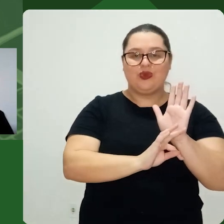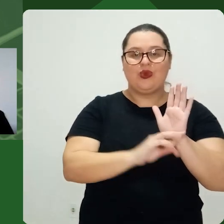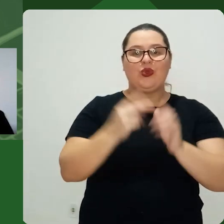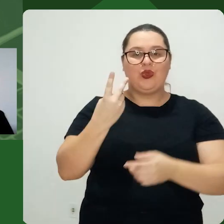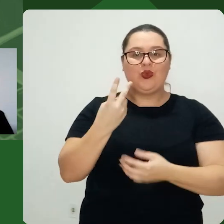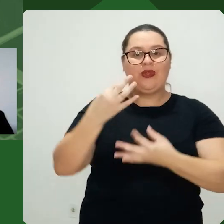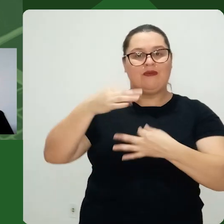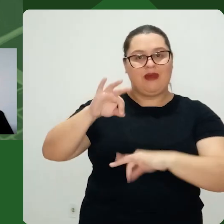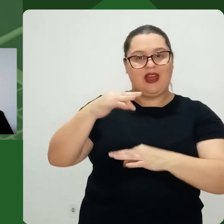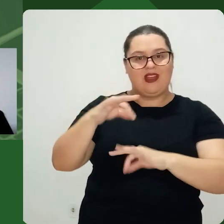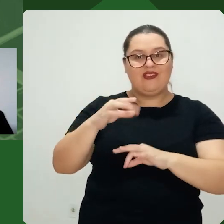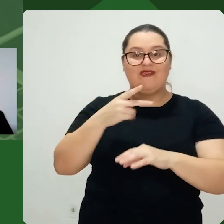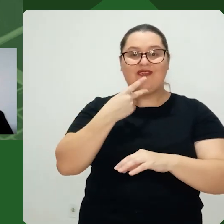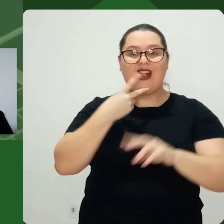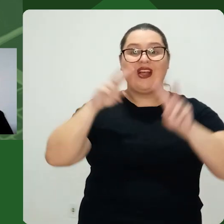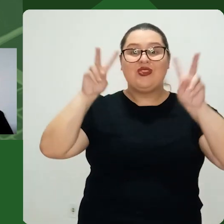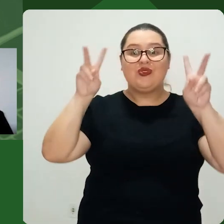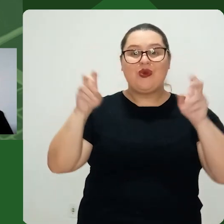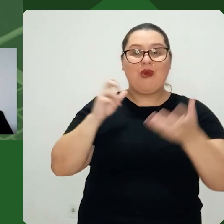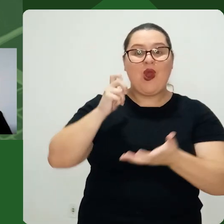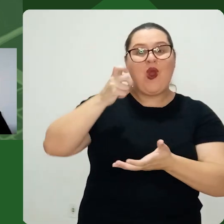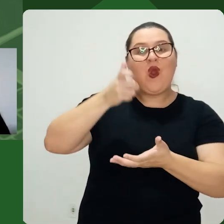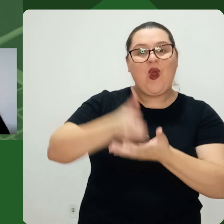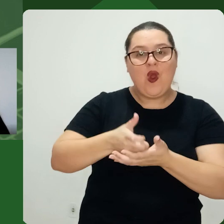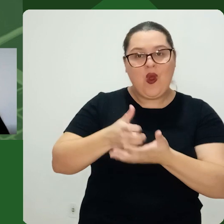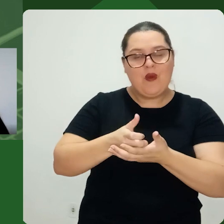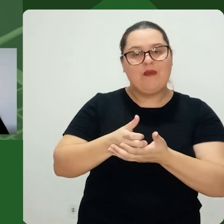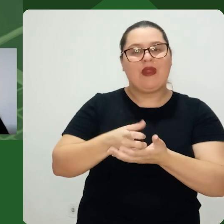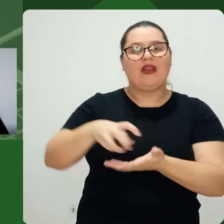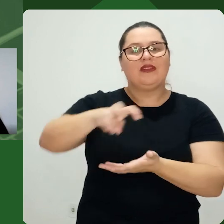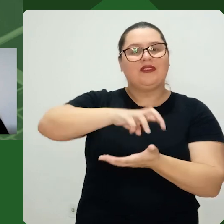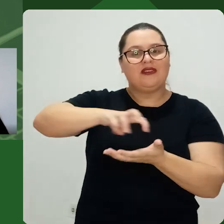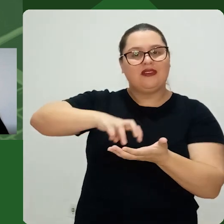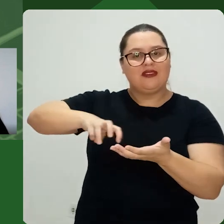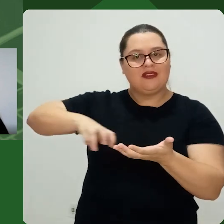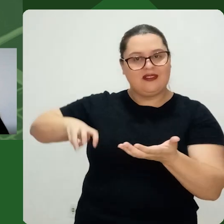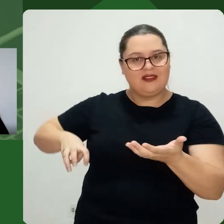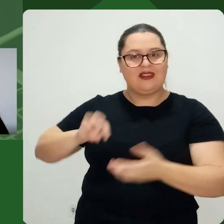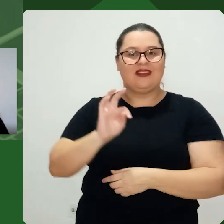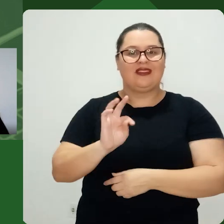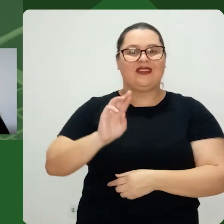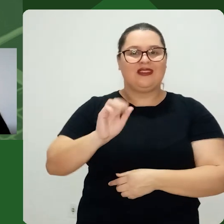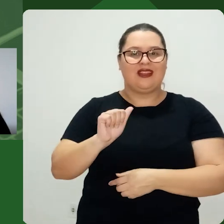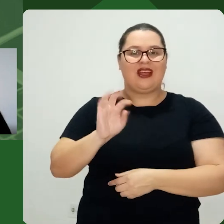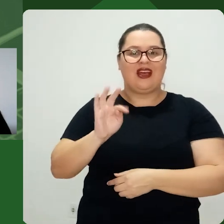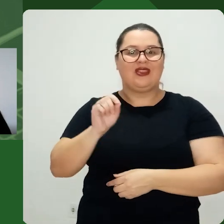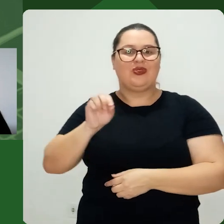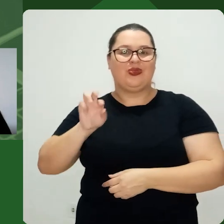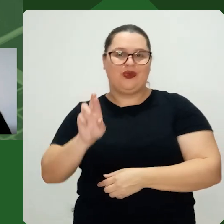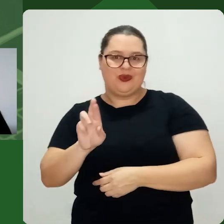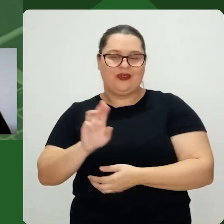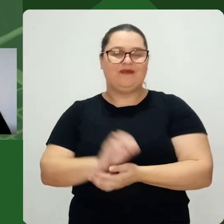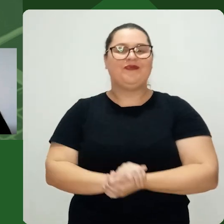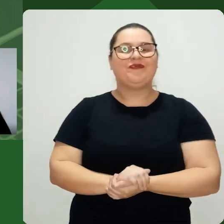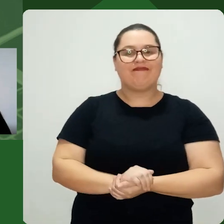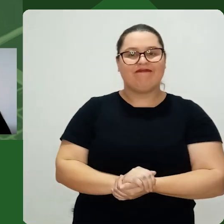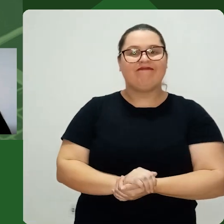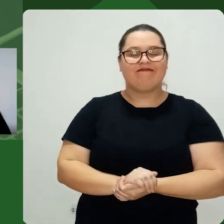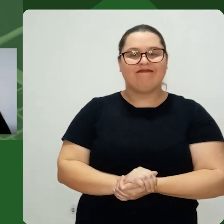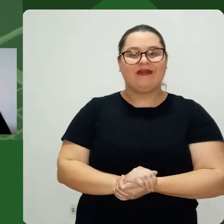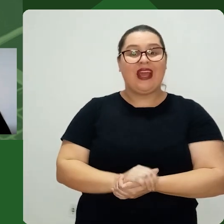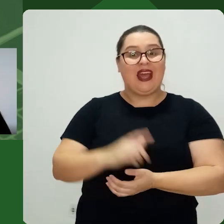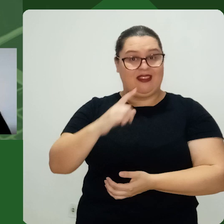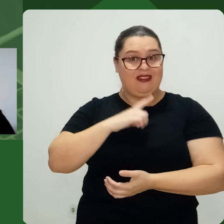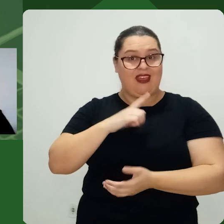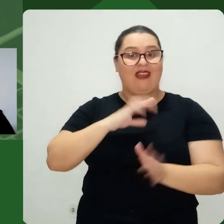compra de um trator, né? Do Caterpilar e do Comato Ih, meu Deus,